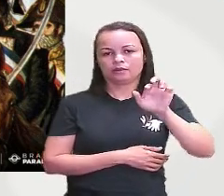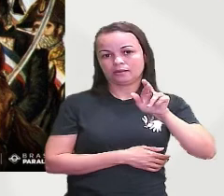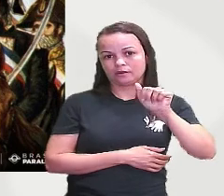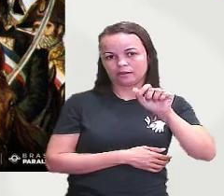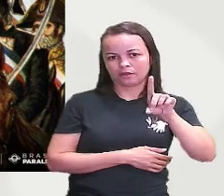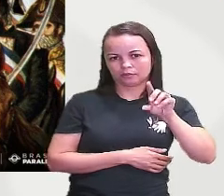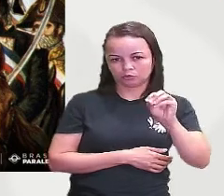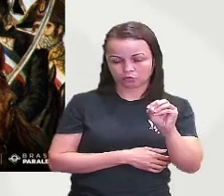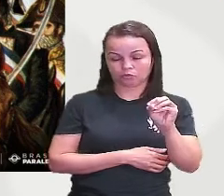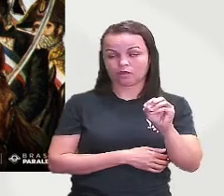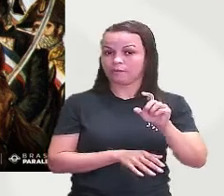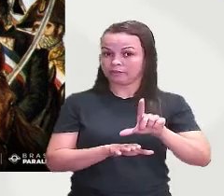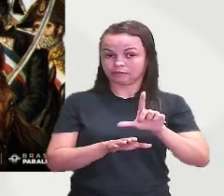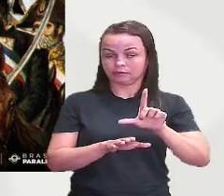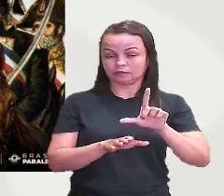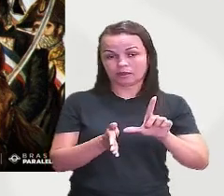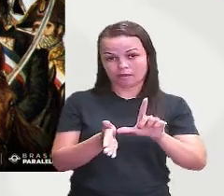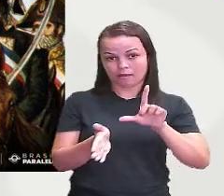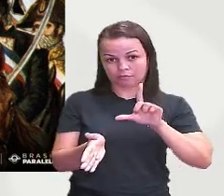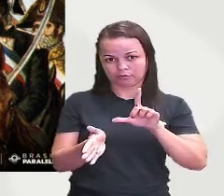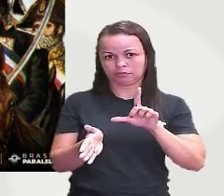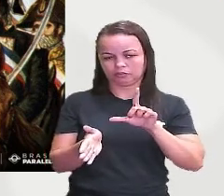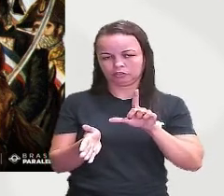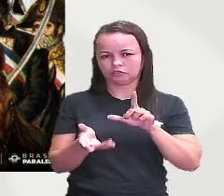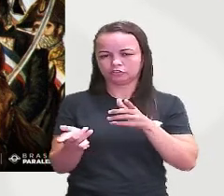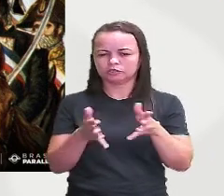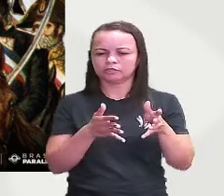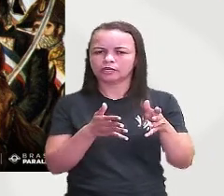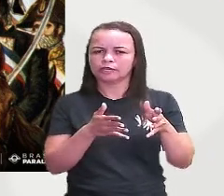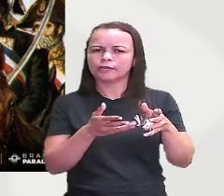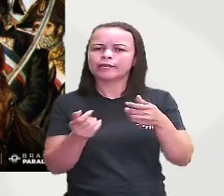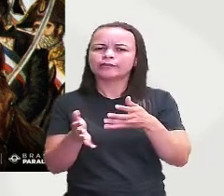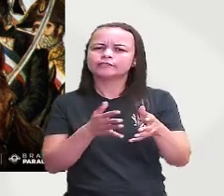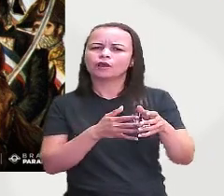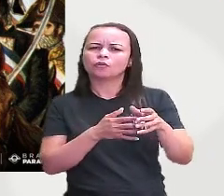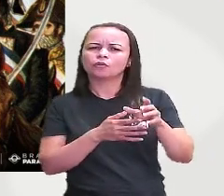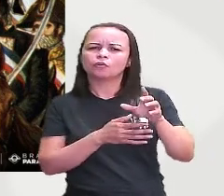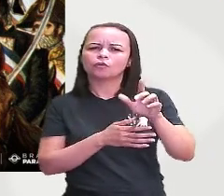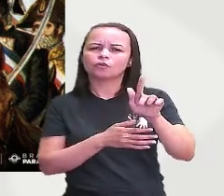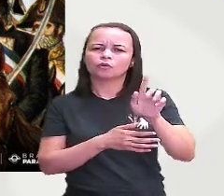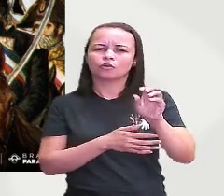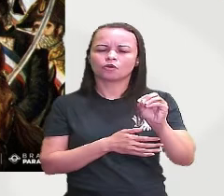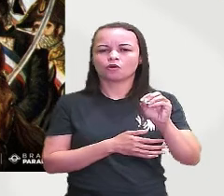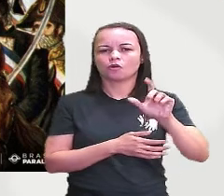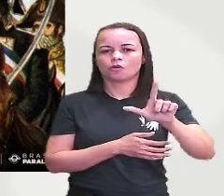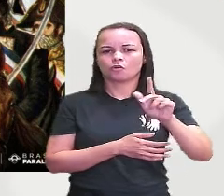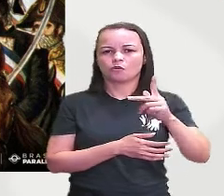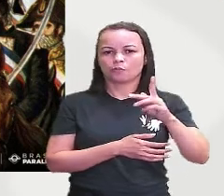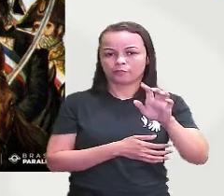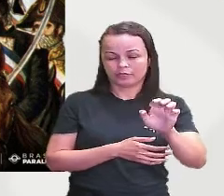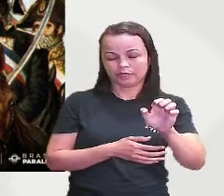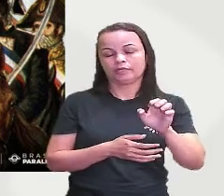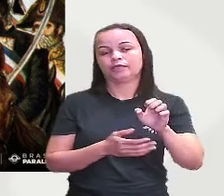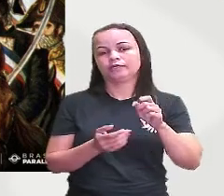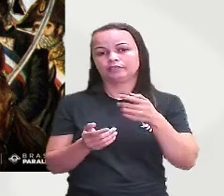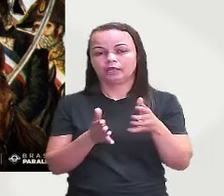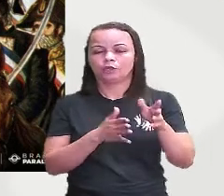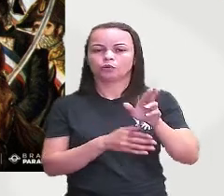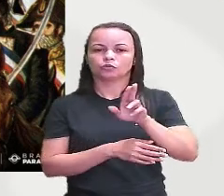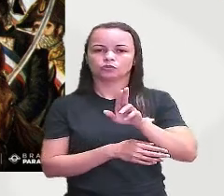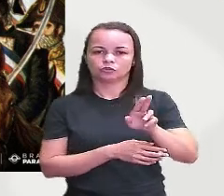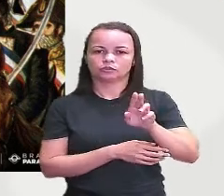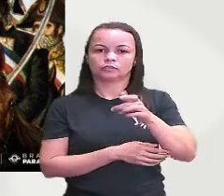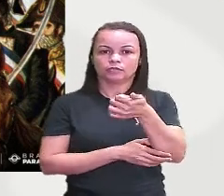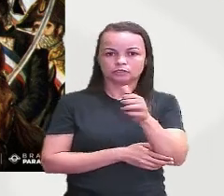antes de tornar-se imperador ele vai dar um golpe chamado golpe XVIII de Brumário e não